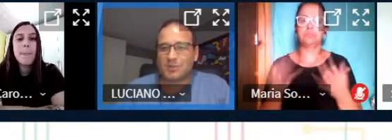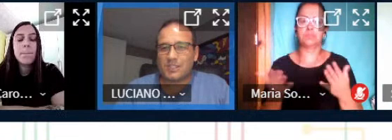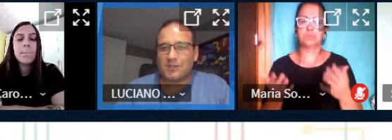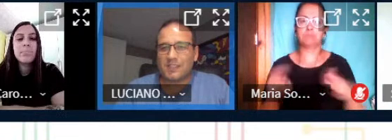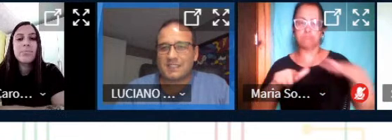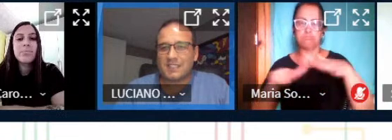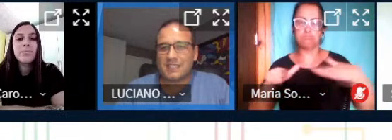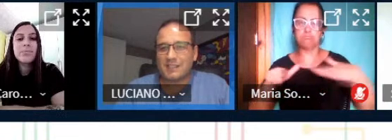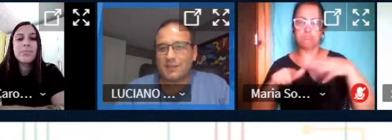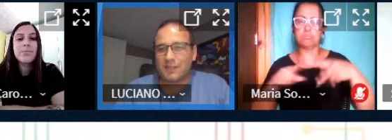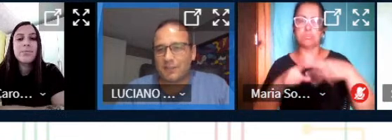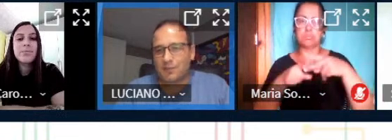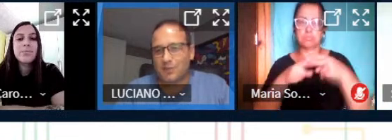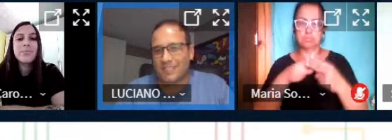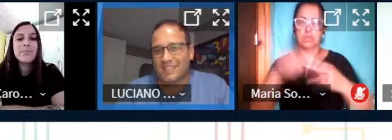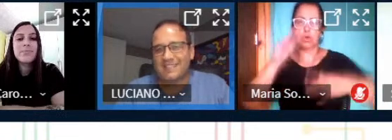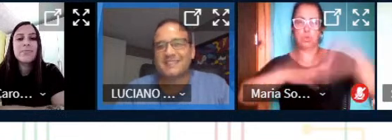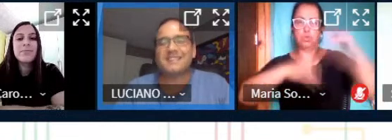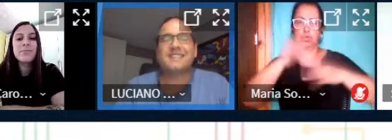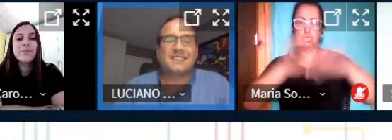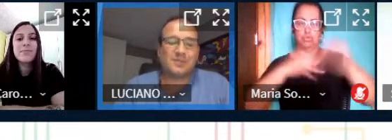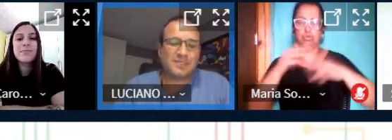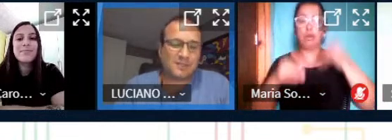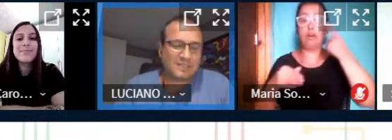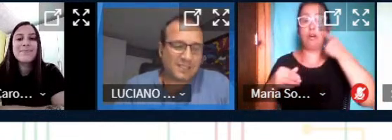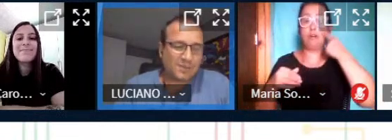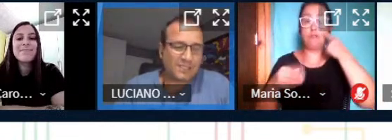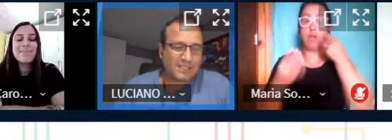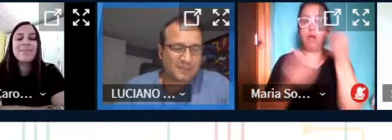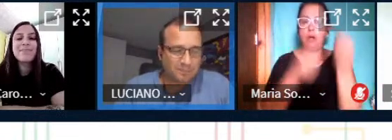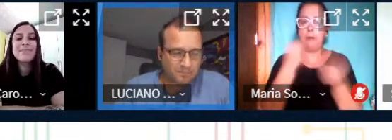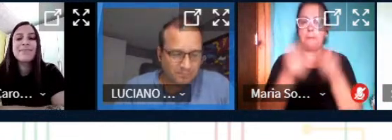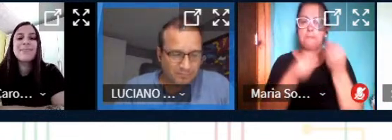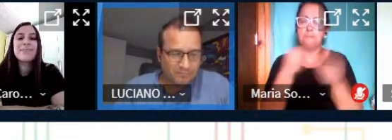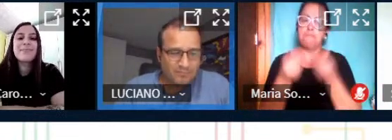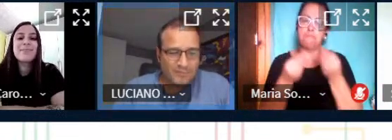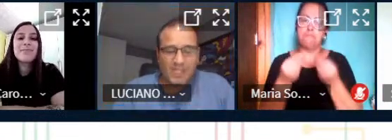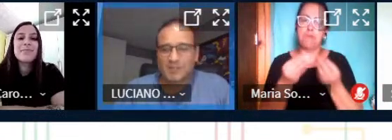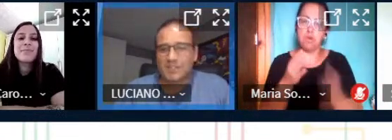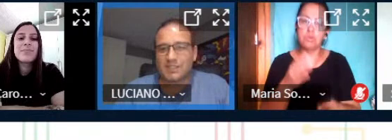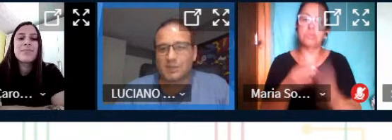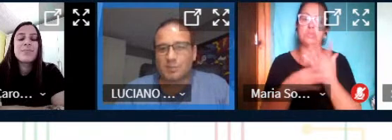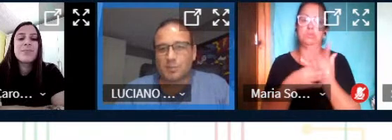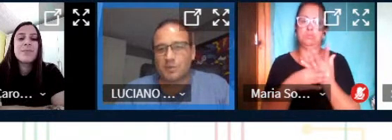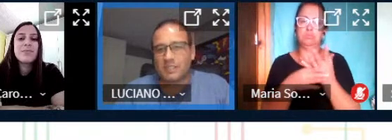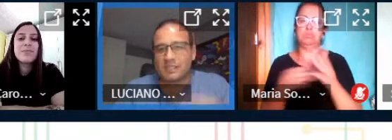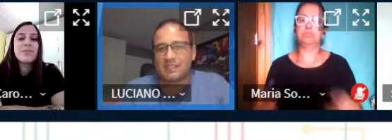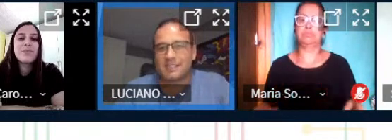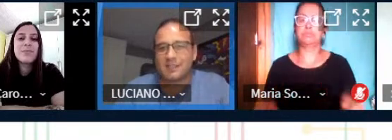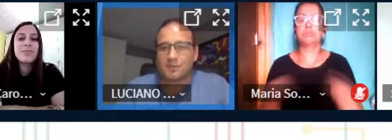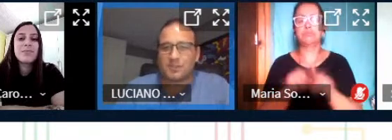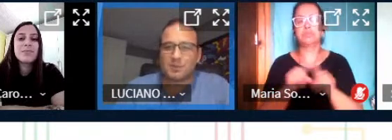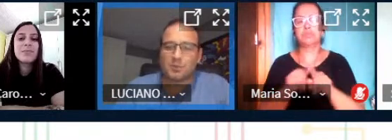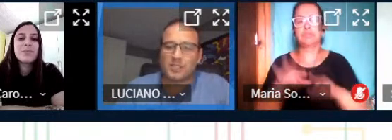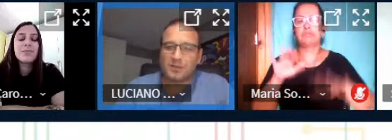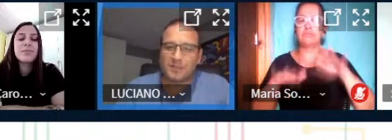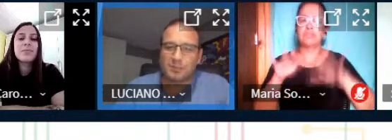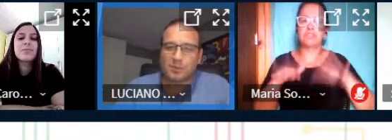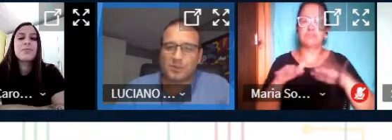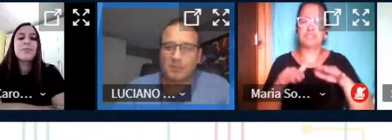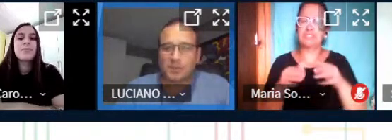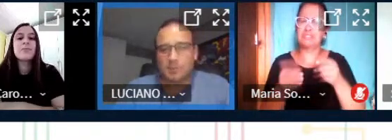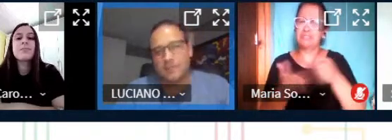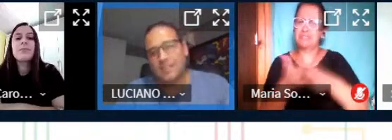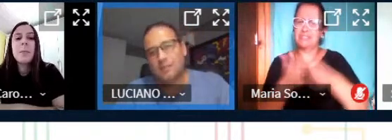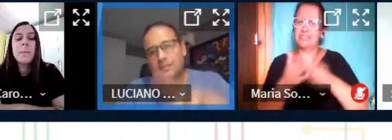gosta de construir de fazer e de ver funcionar fazer acontecer às vezes a gente dá uns pulos ali tenta fugir um pouquinho